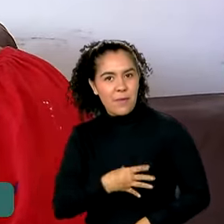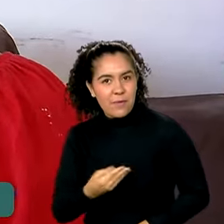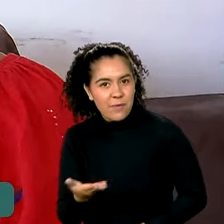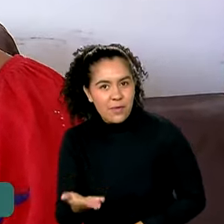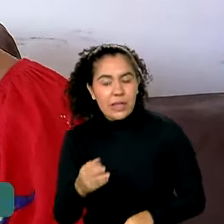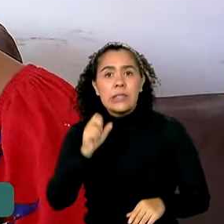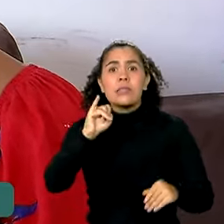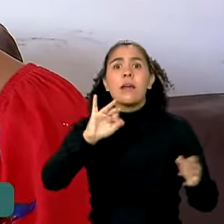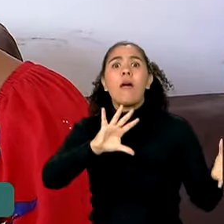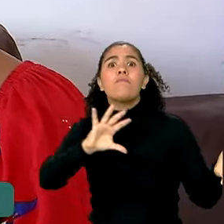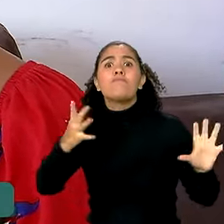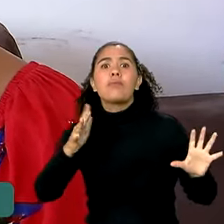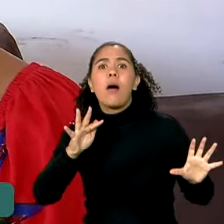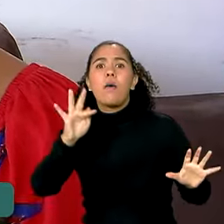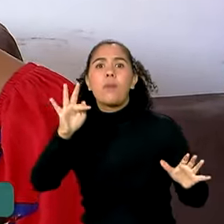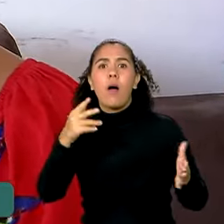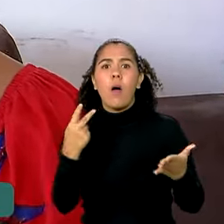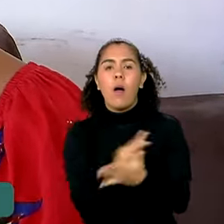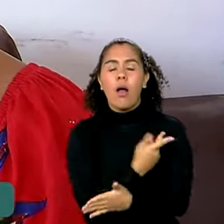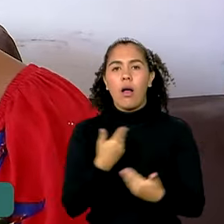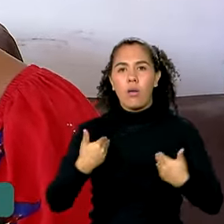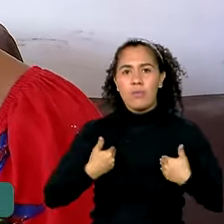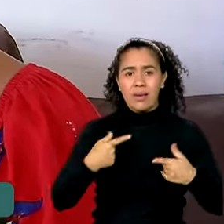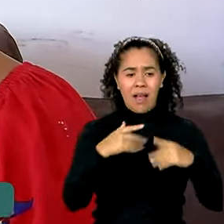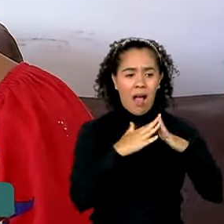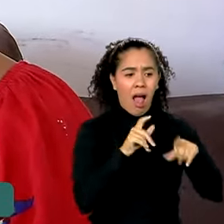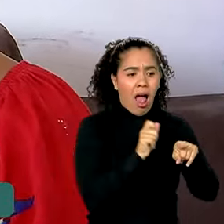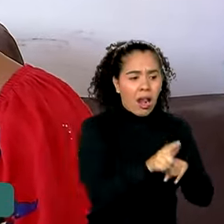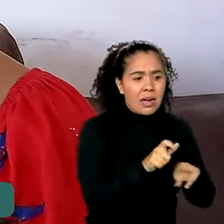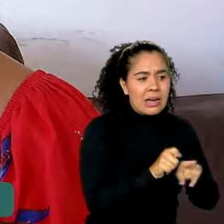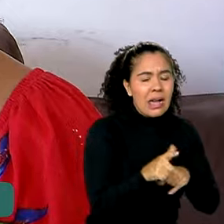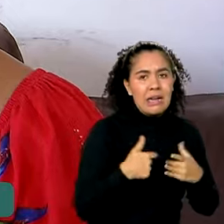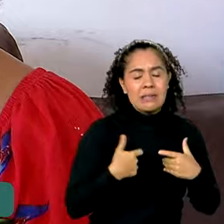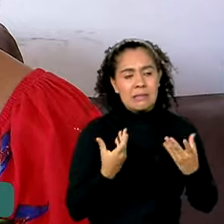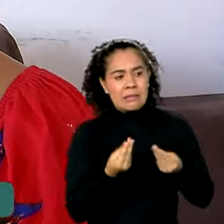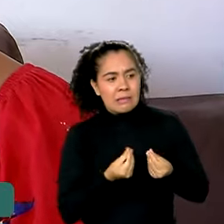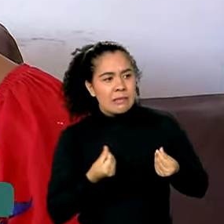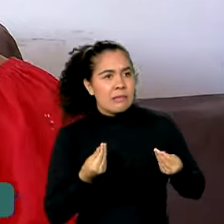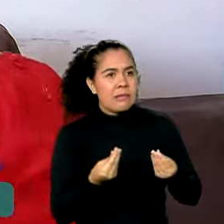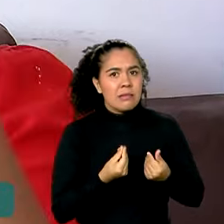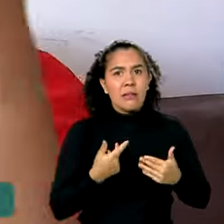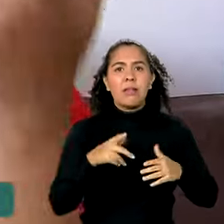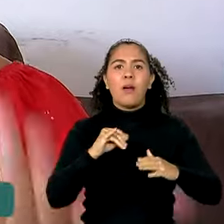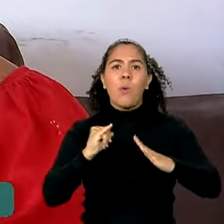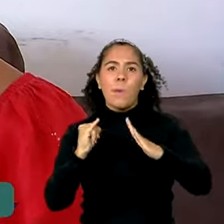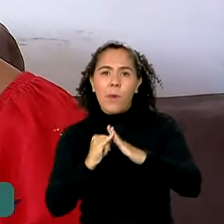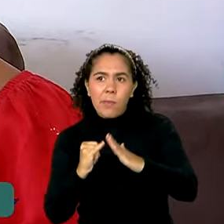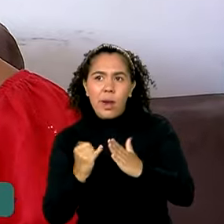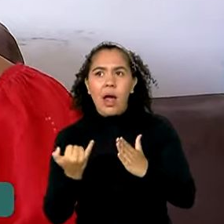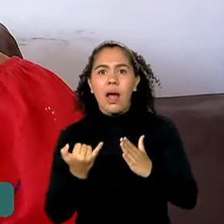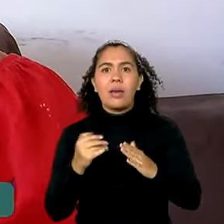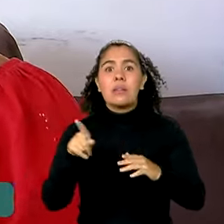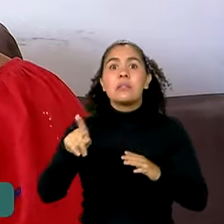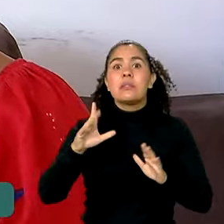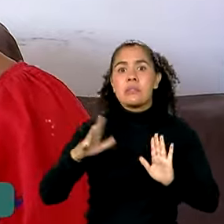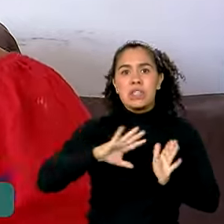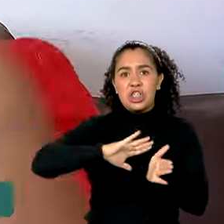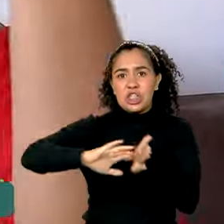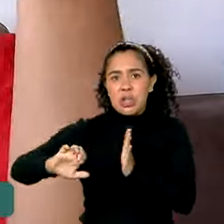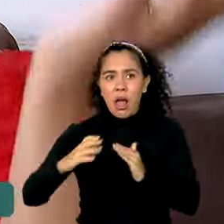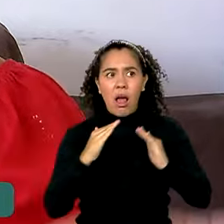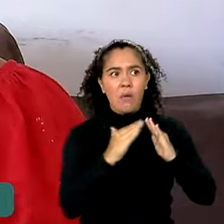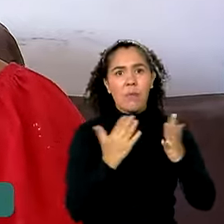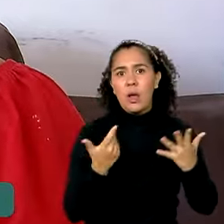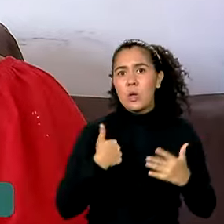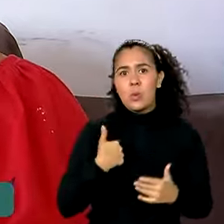se acontecesse alguma coisa comigo porque morando de aluguel era muita insegurança mesmo sendo por imobiliária se a imobiliária quisesse retirar o imóvel